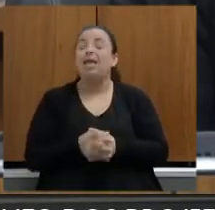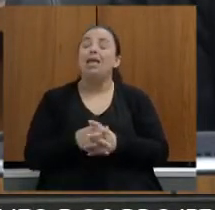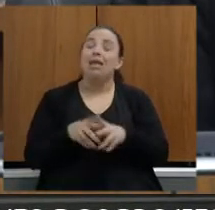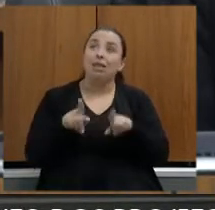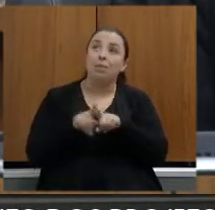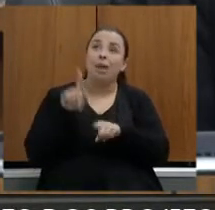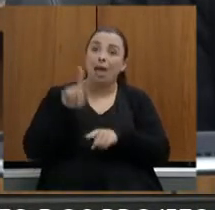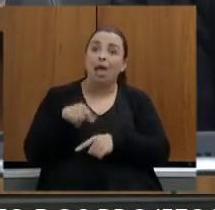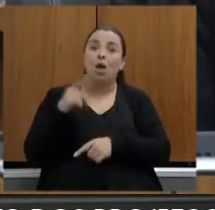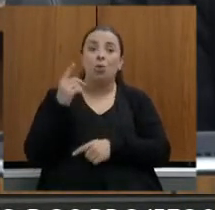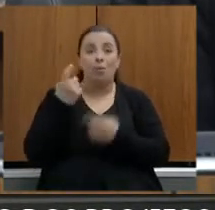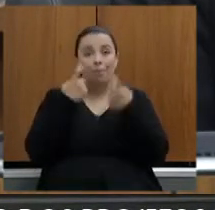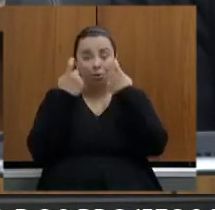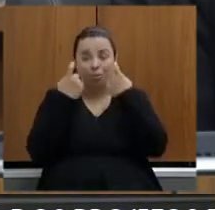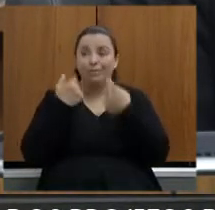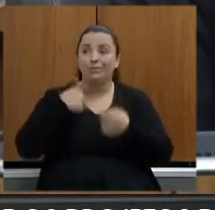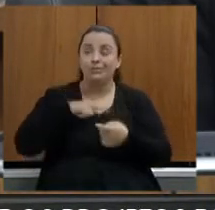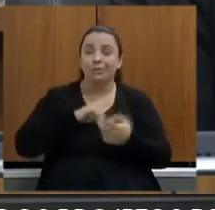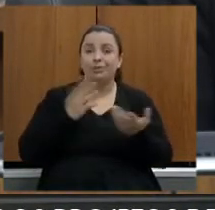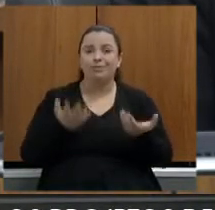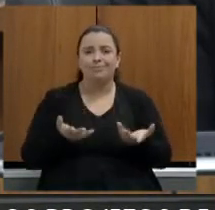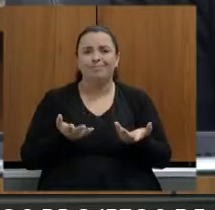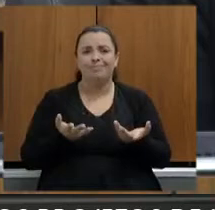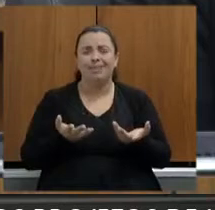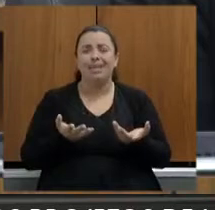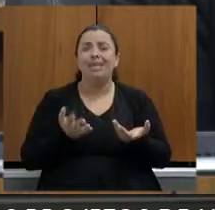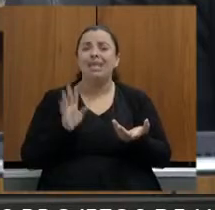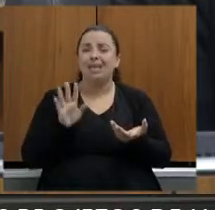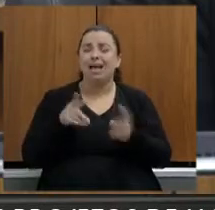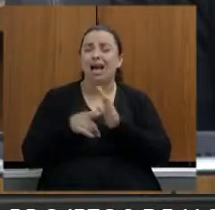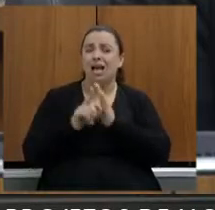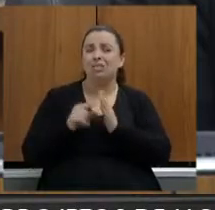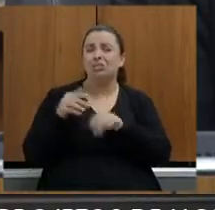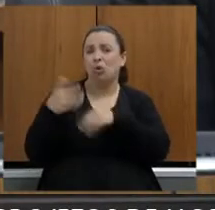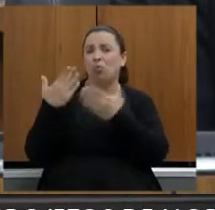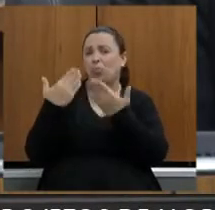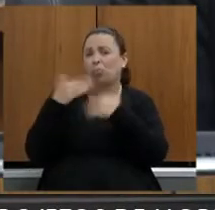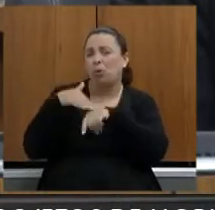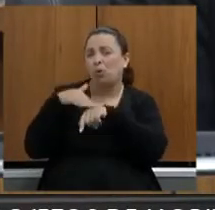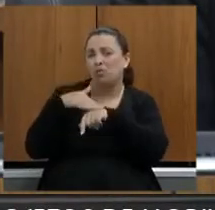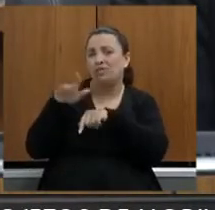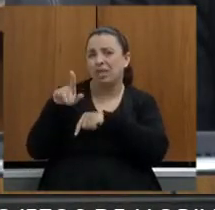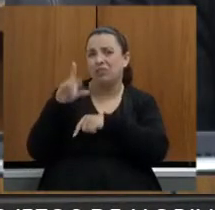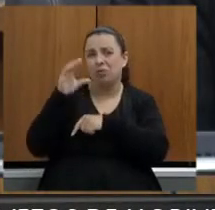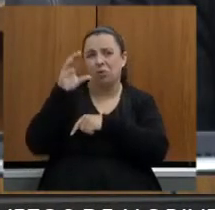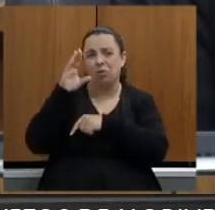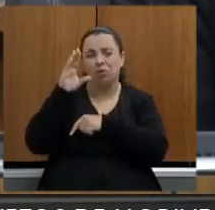que a gente está num momento complexo alta de inflação